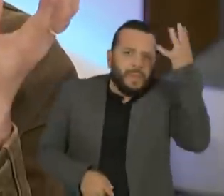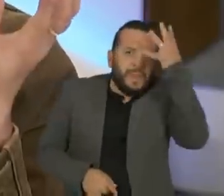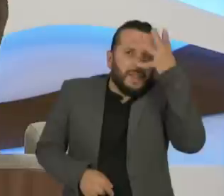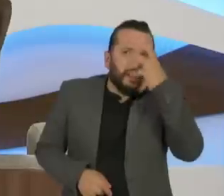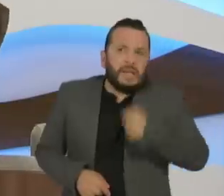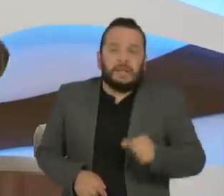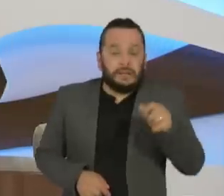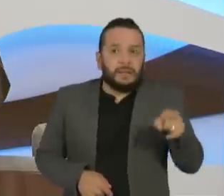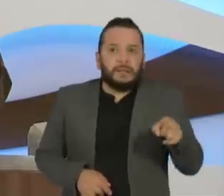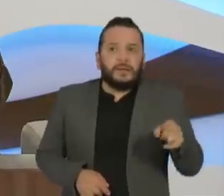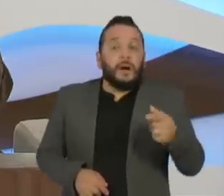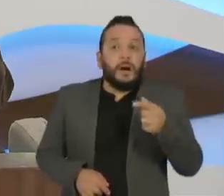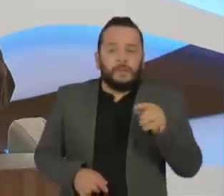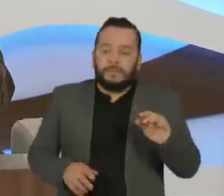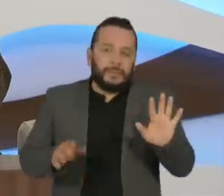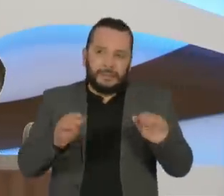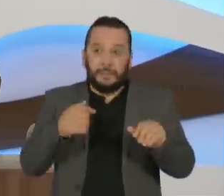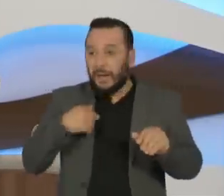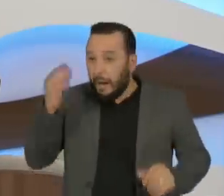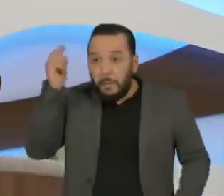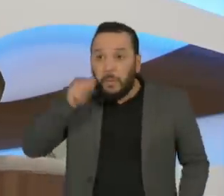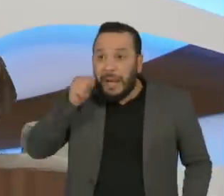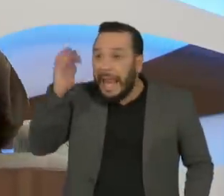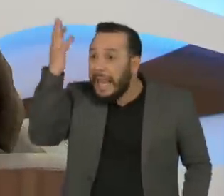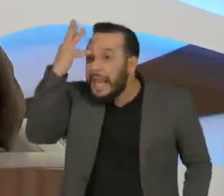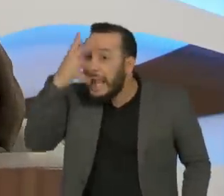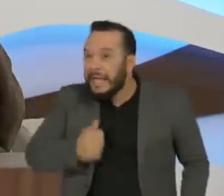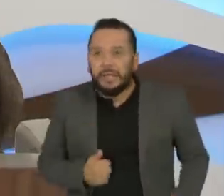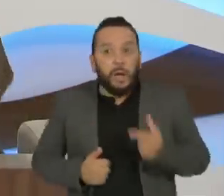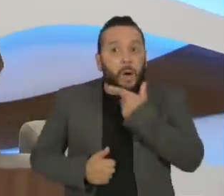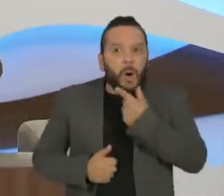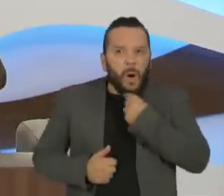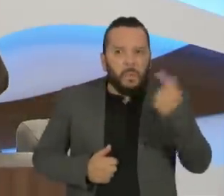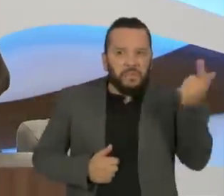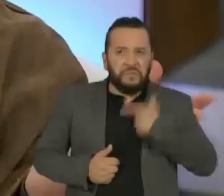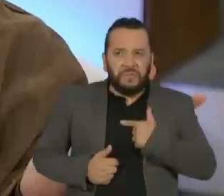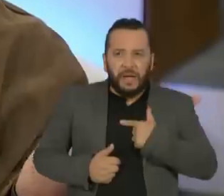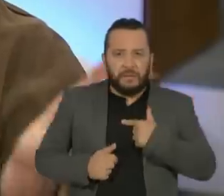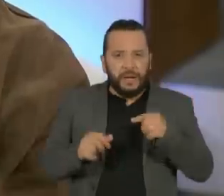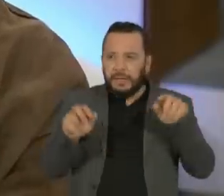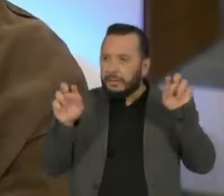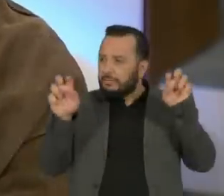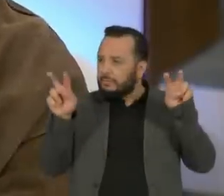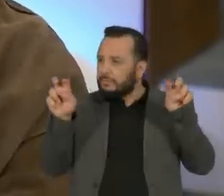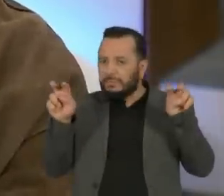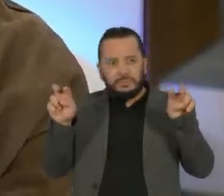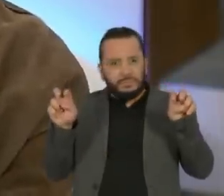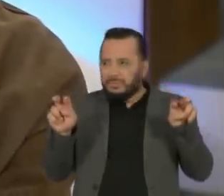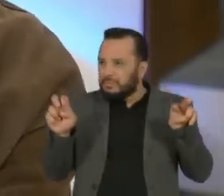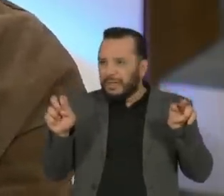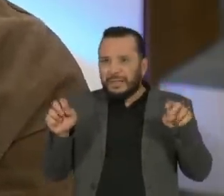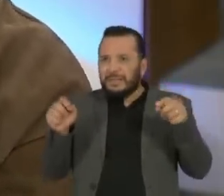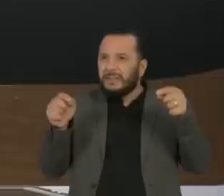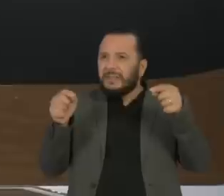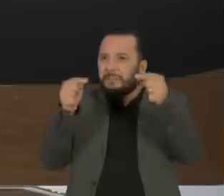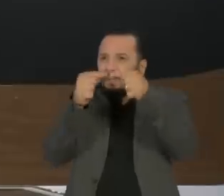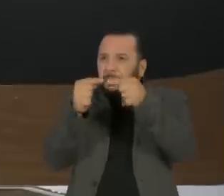horroroso, e ambos terem características muito similares. Eu sou essa pessoa lindíssima, o Bolsonaro é pessoa.